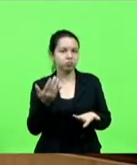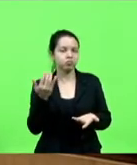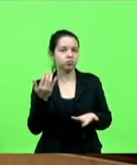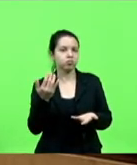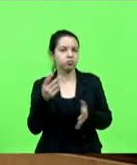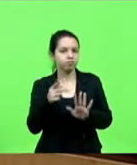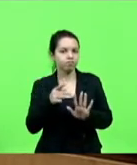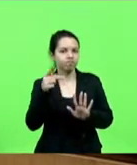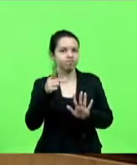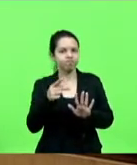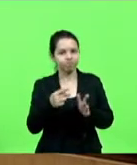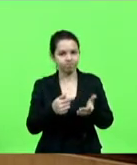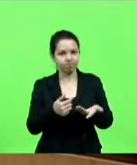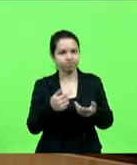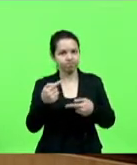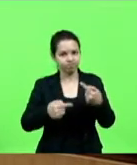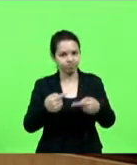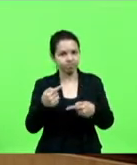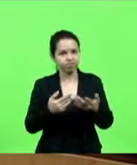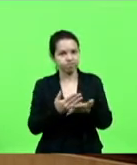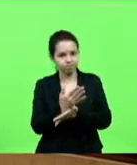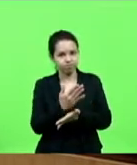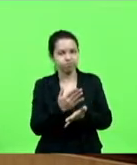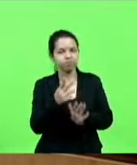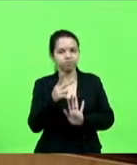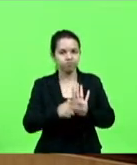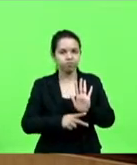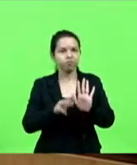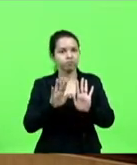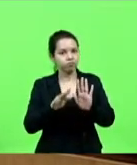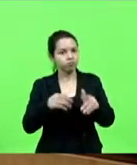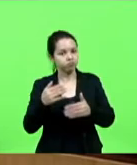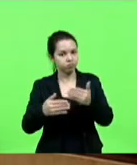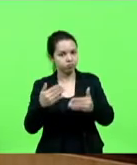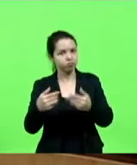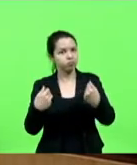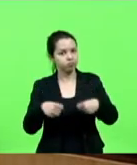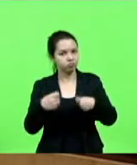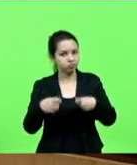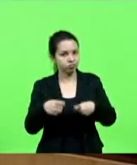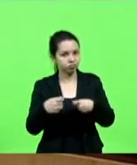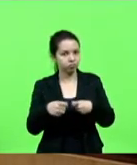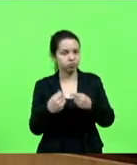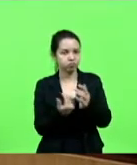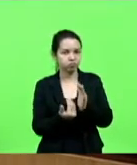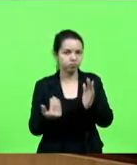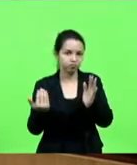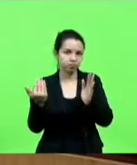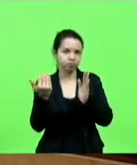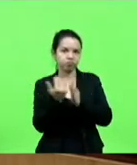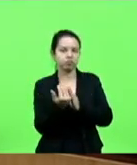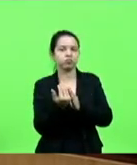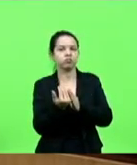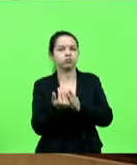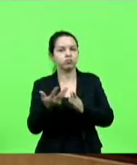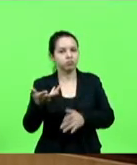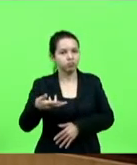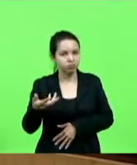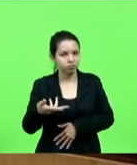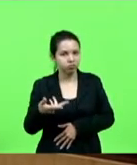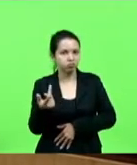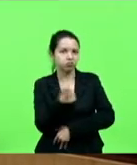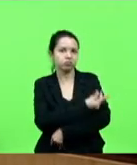essa, aprove esse projeto, mas num mais depois nós tentemos buscar o máximo possível a questão da agilidade das